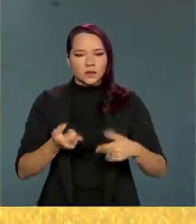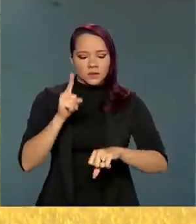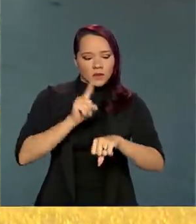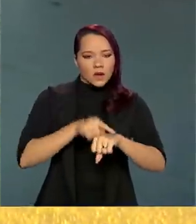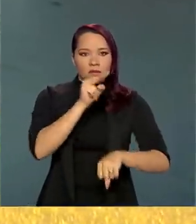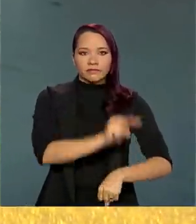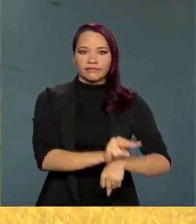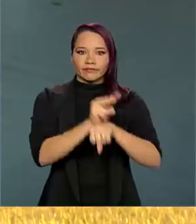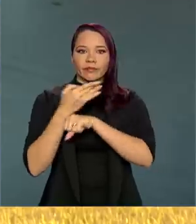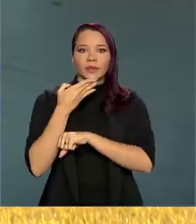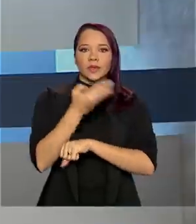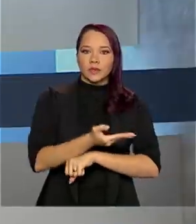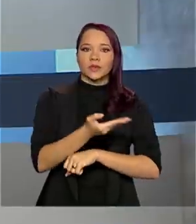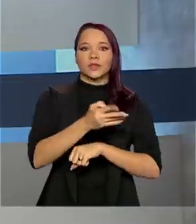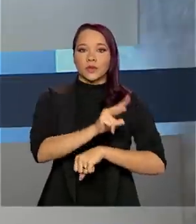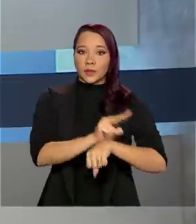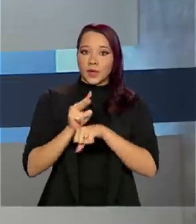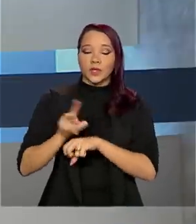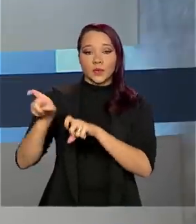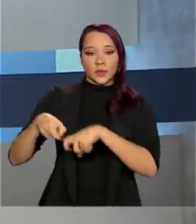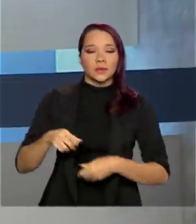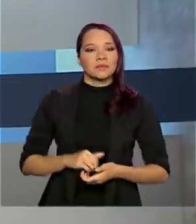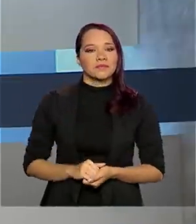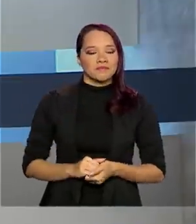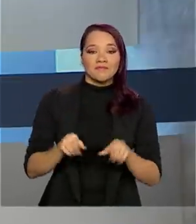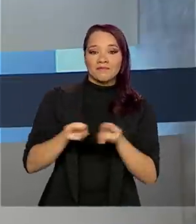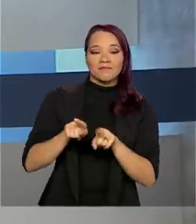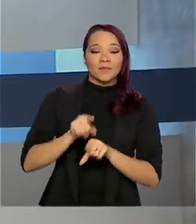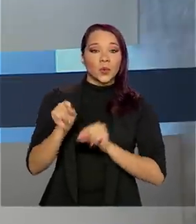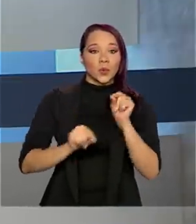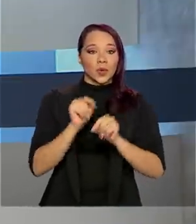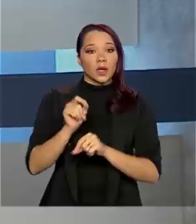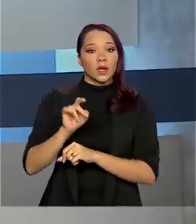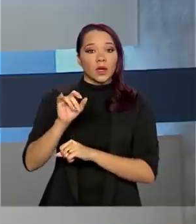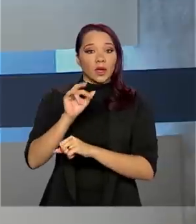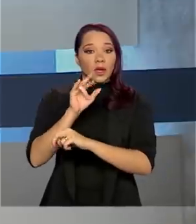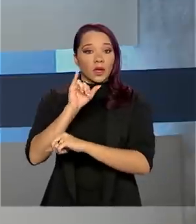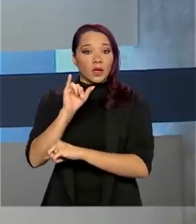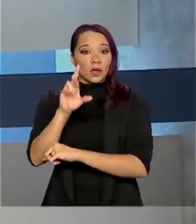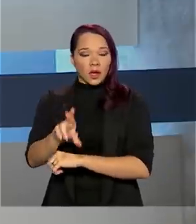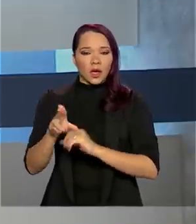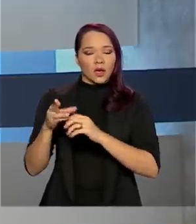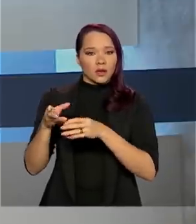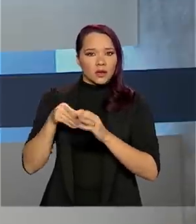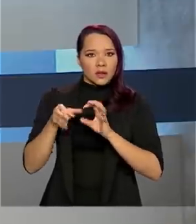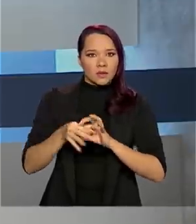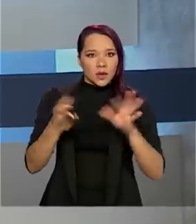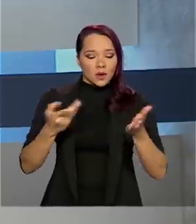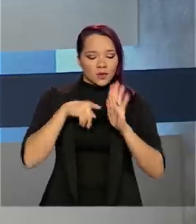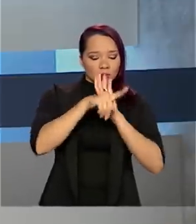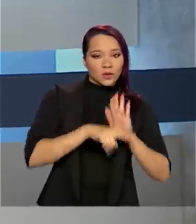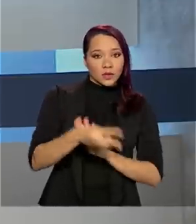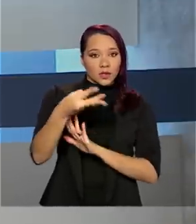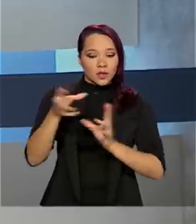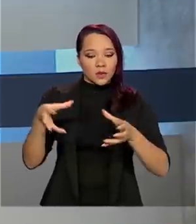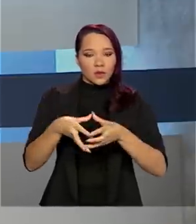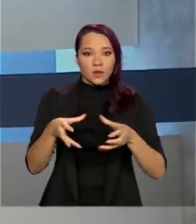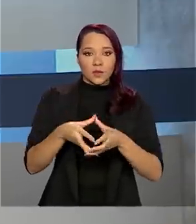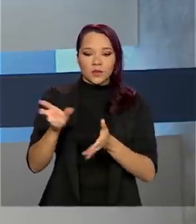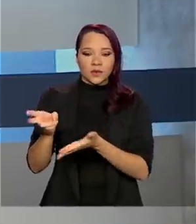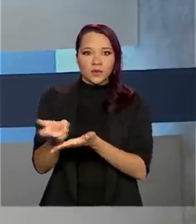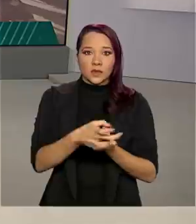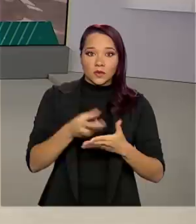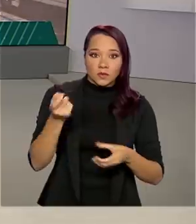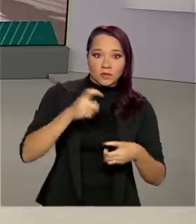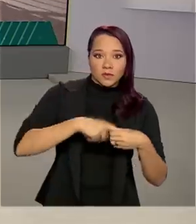contratar o crédito rural. E veja também, Receita Federal libera hoje consulta ao terceiro lote de restituição do imposto de